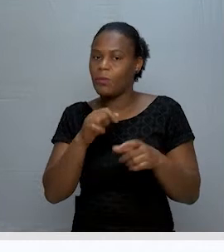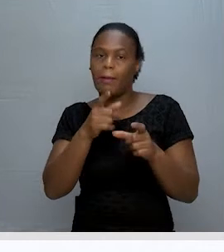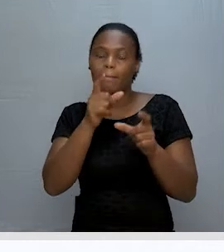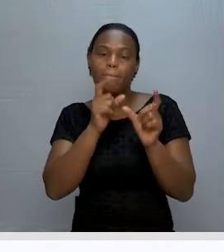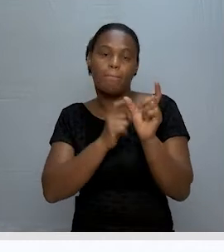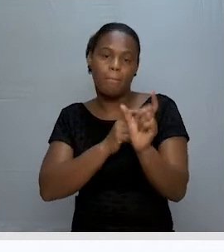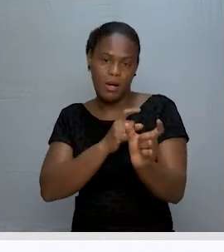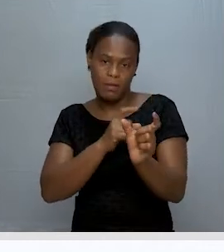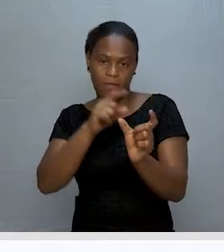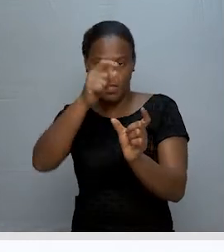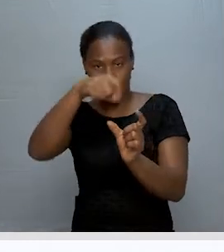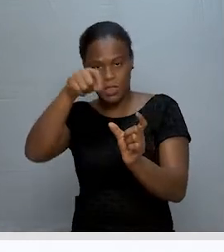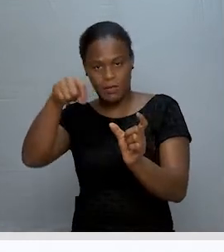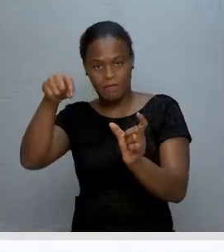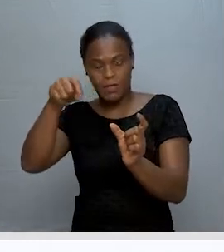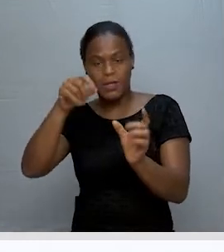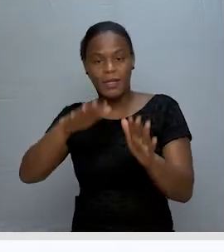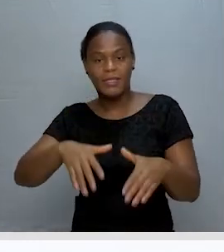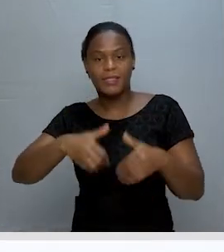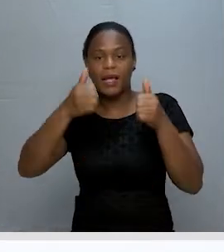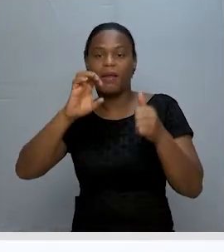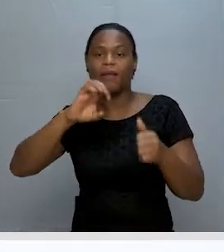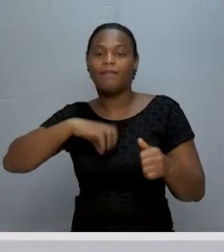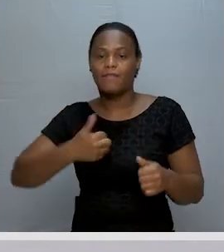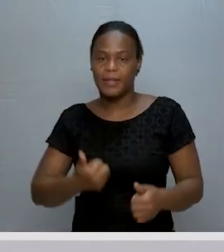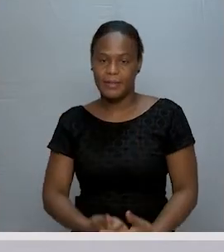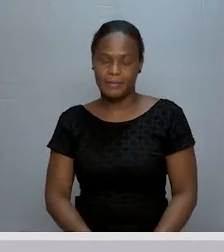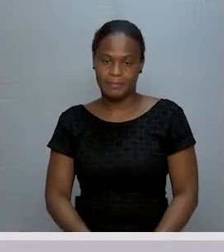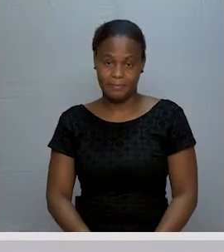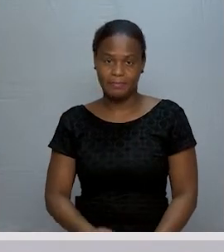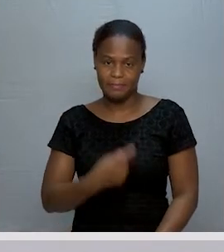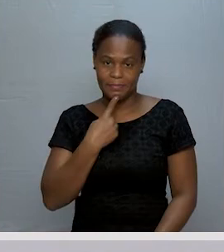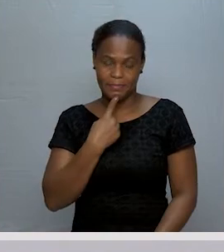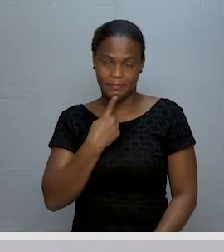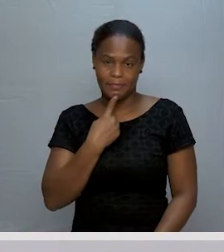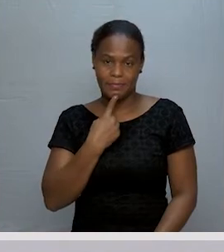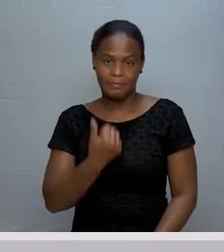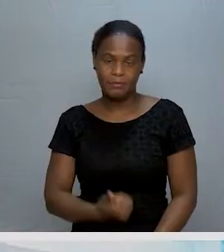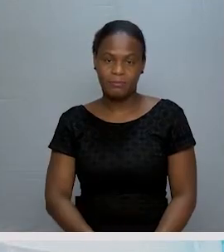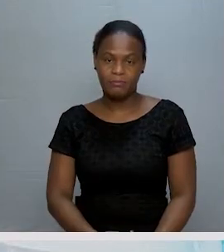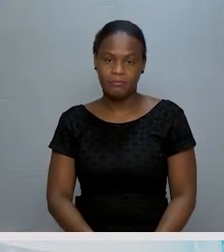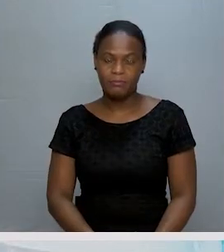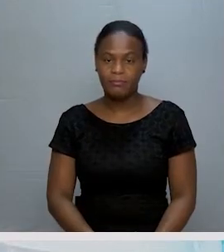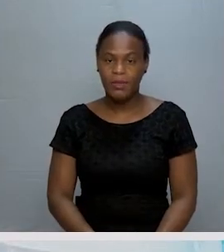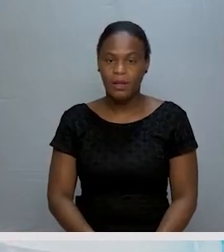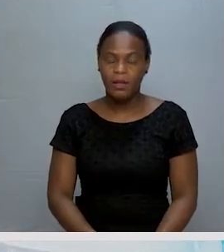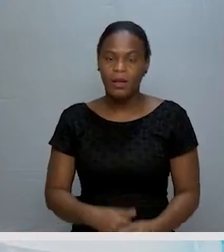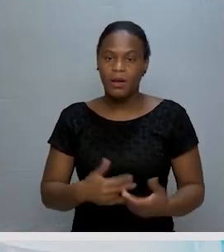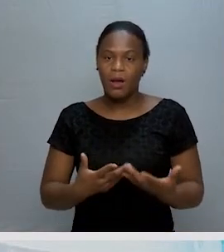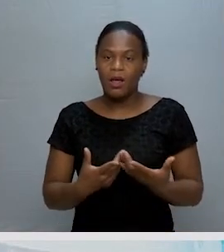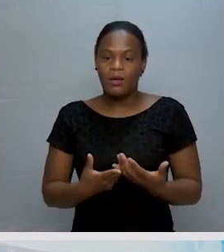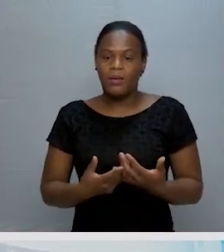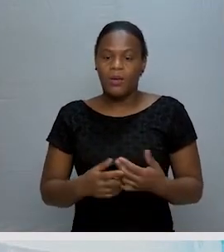que nós temos ali. uma cidade de Cabo Verde. A propriedade do conjunto. Por